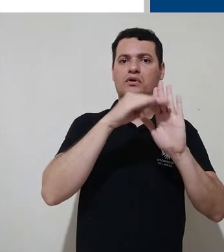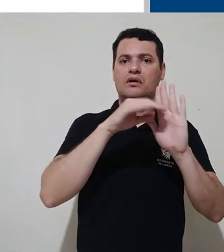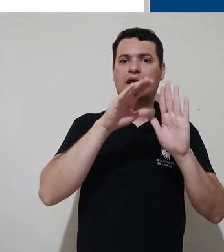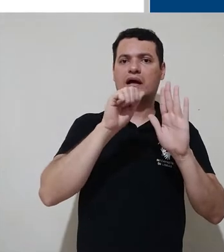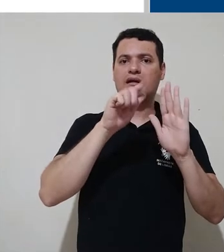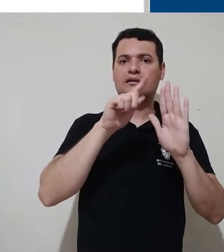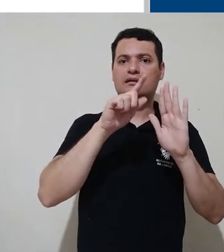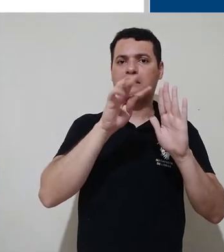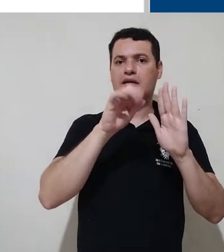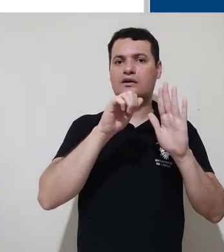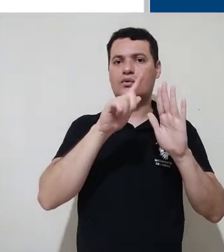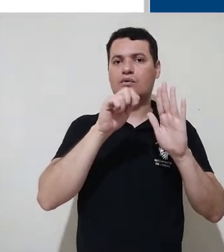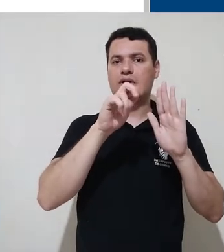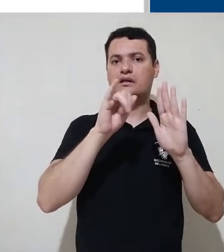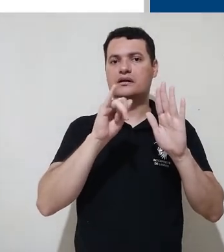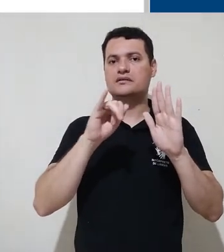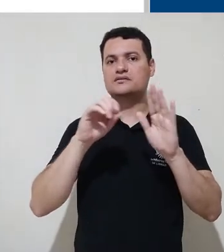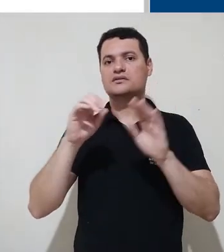cursos?